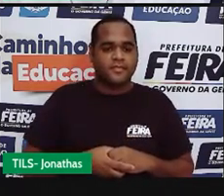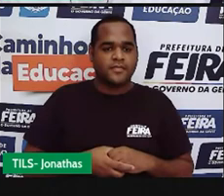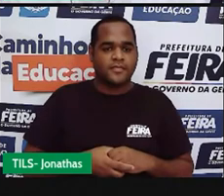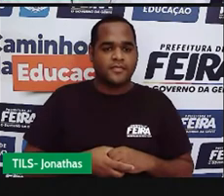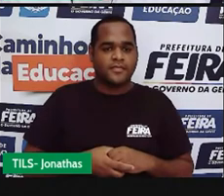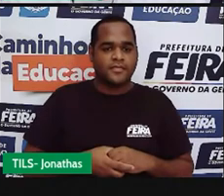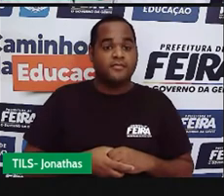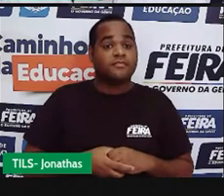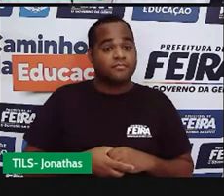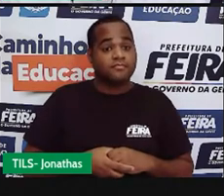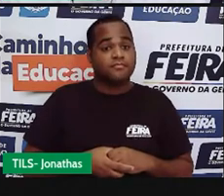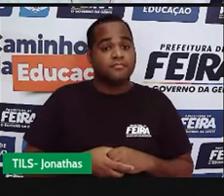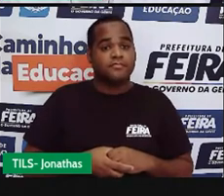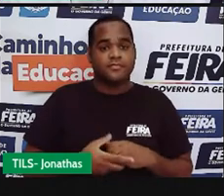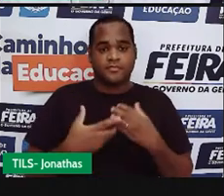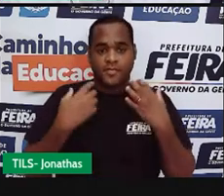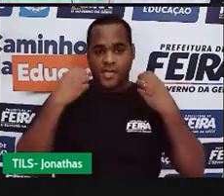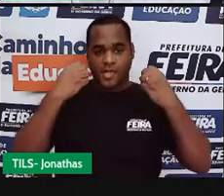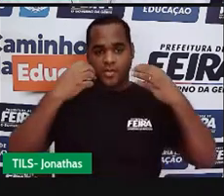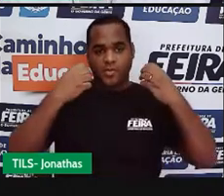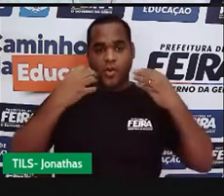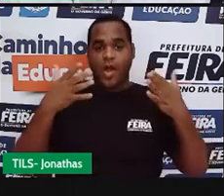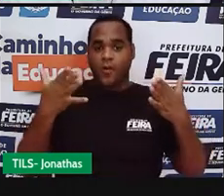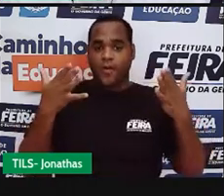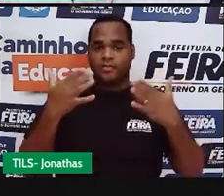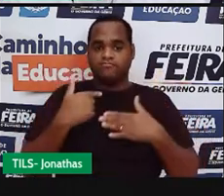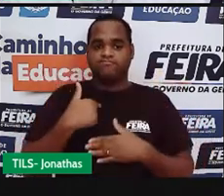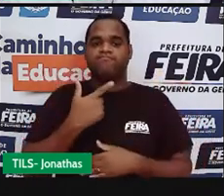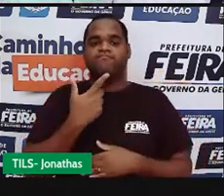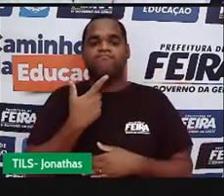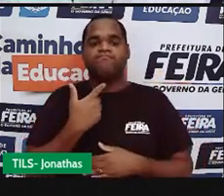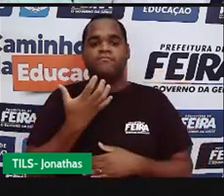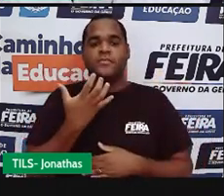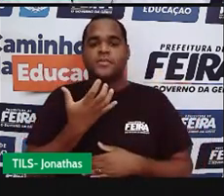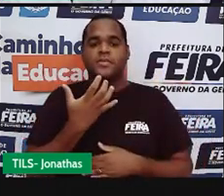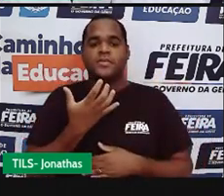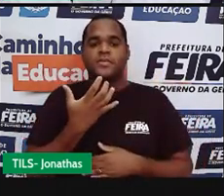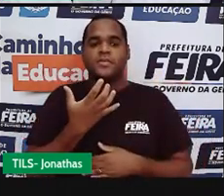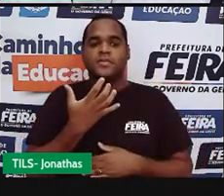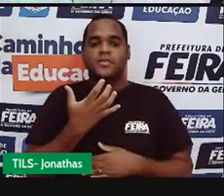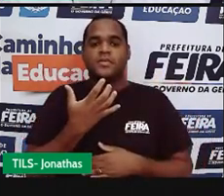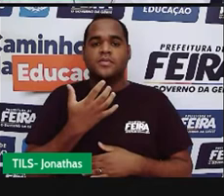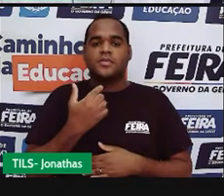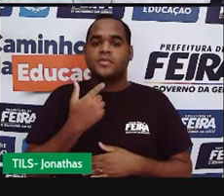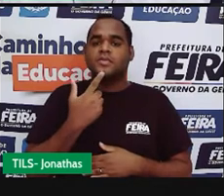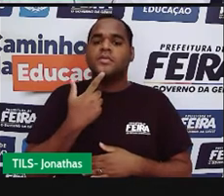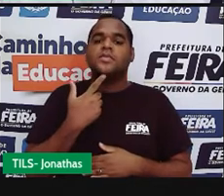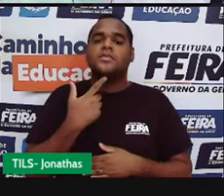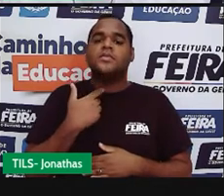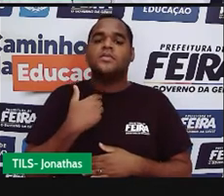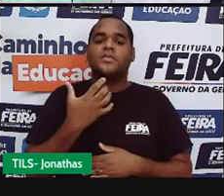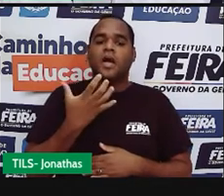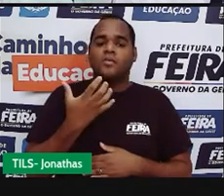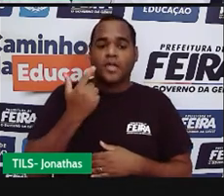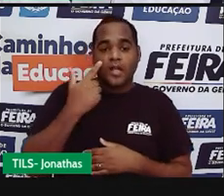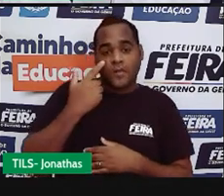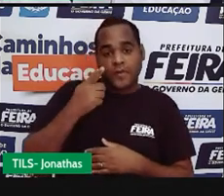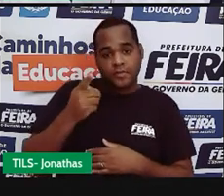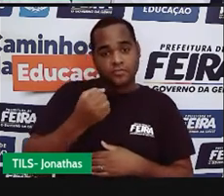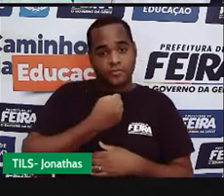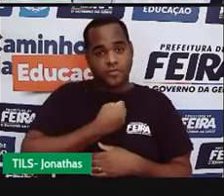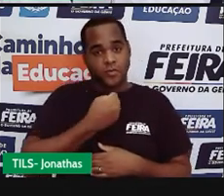Bom, eu vou querer esse daqui medindo quatro. Um,